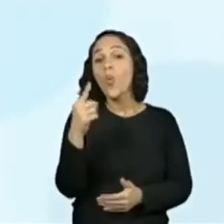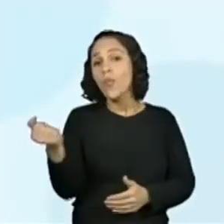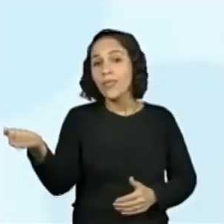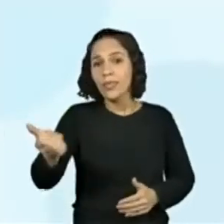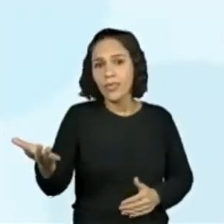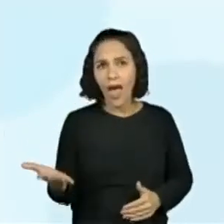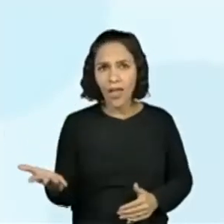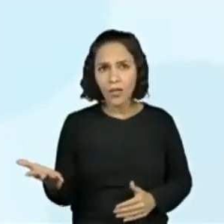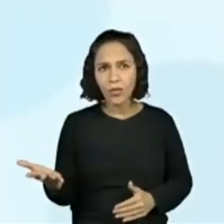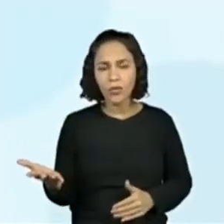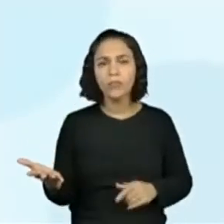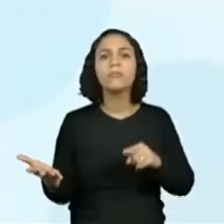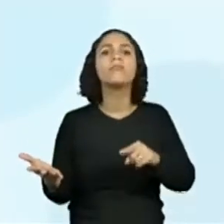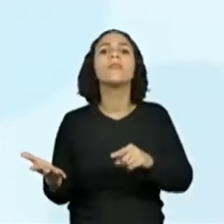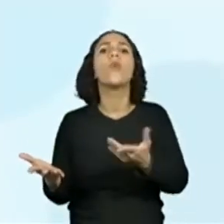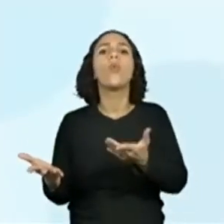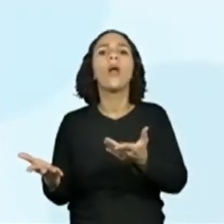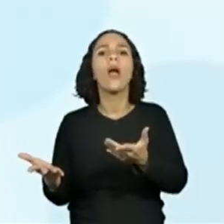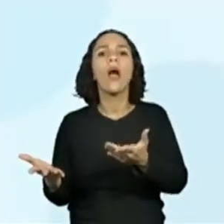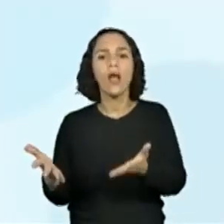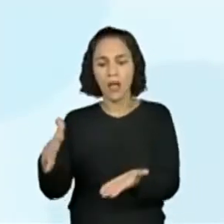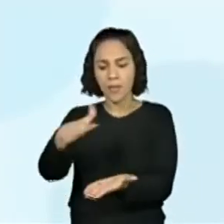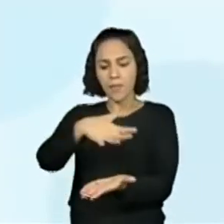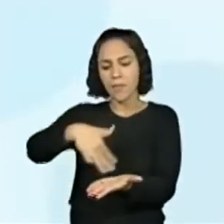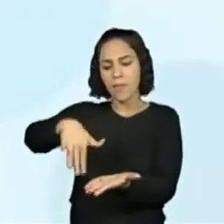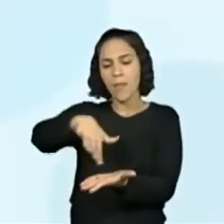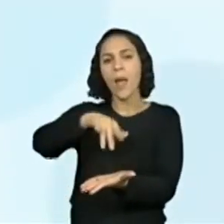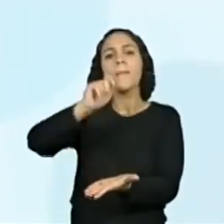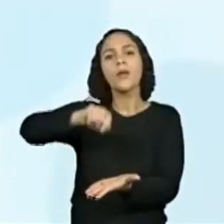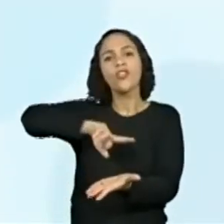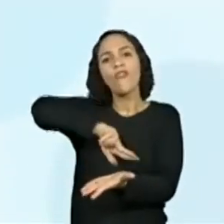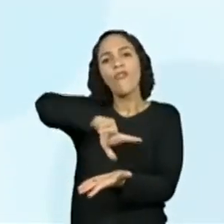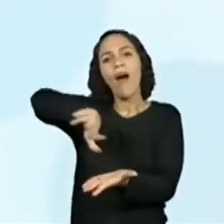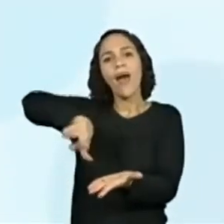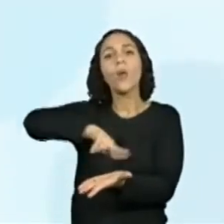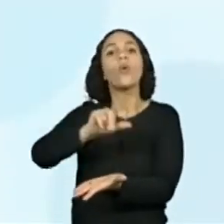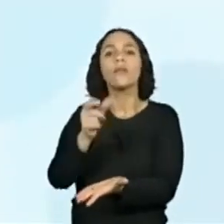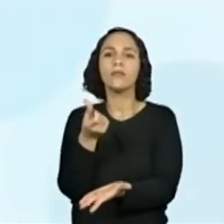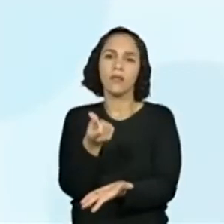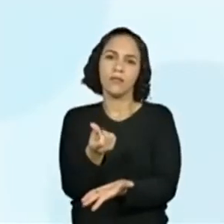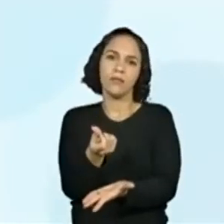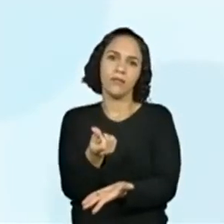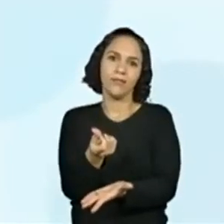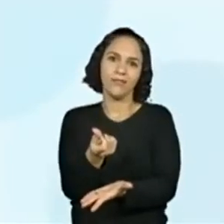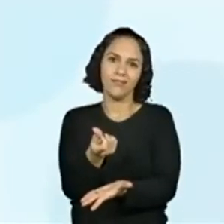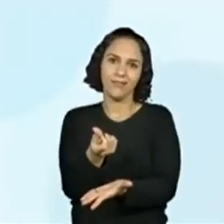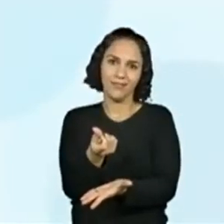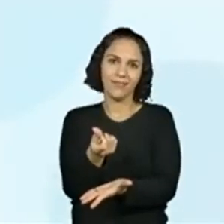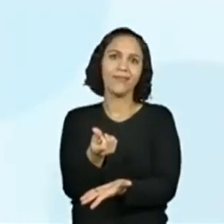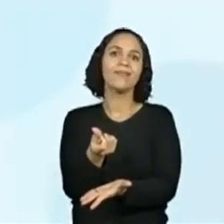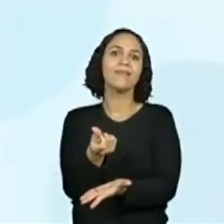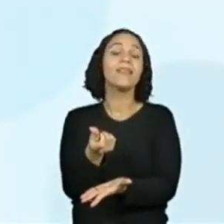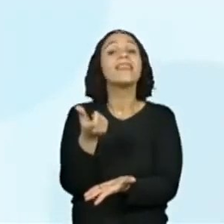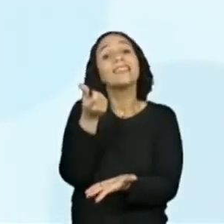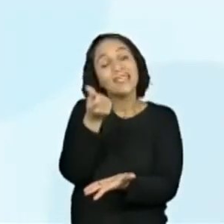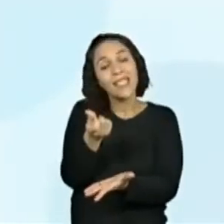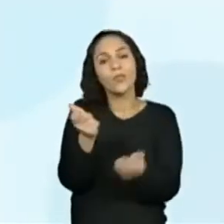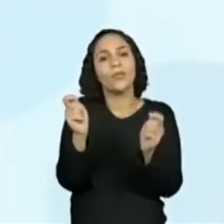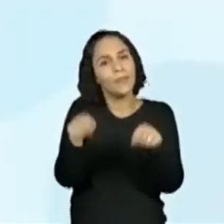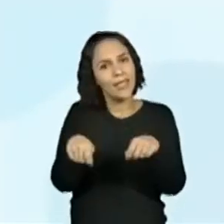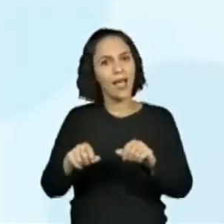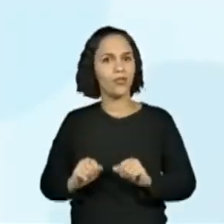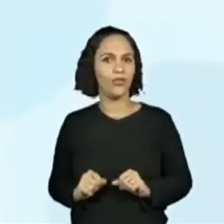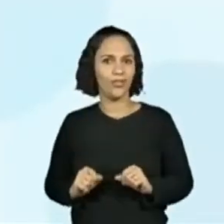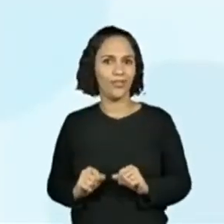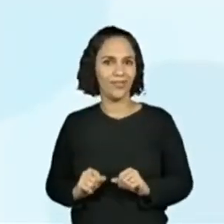como ele tem seis faces, o espaço amostral é pra... Seis. Seis. Então, dizemos que ao jogo de um